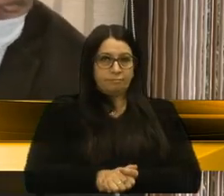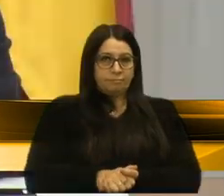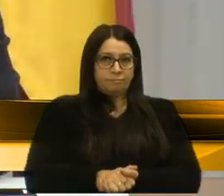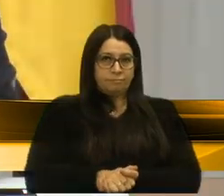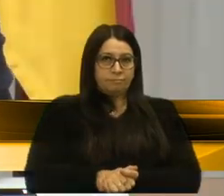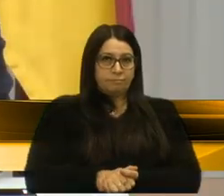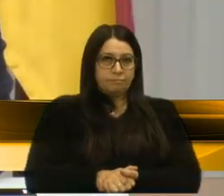Próximo inscrito, vereador Fiusa.